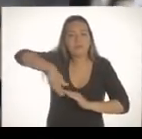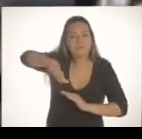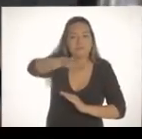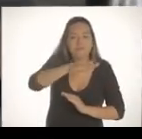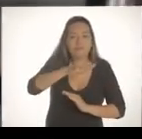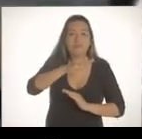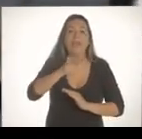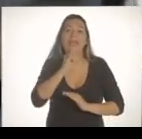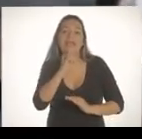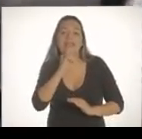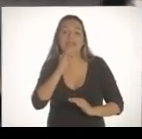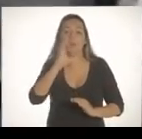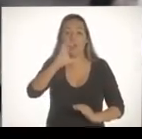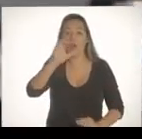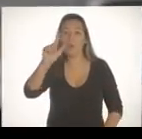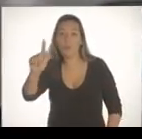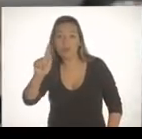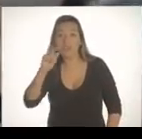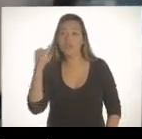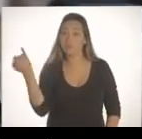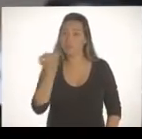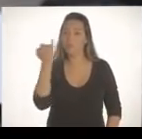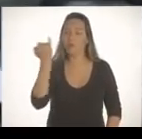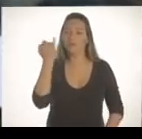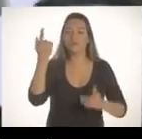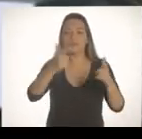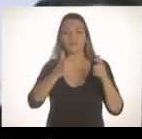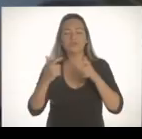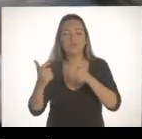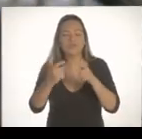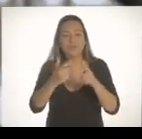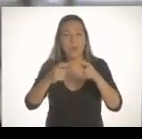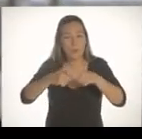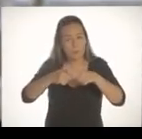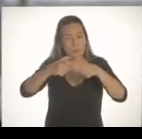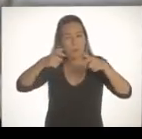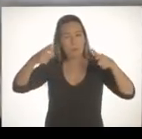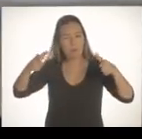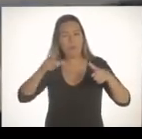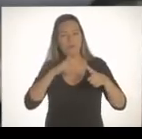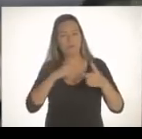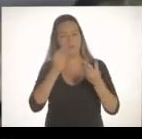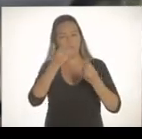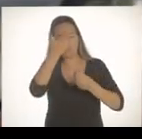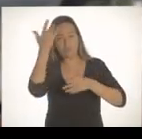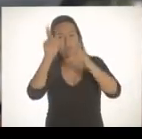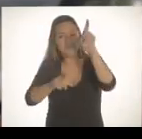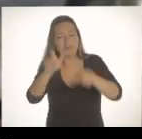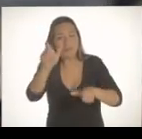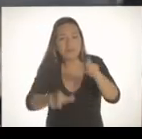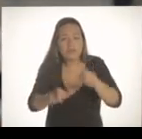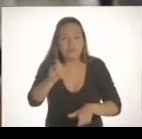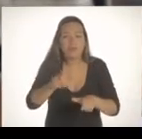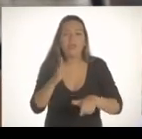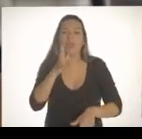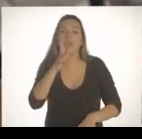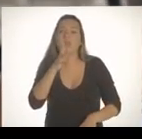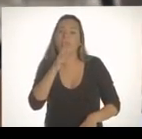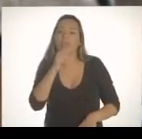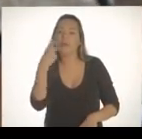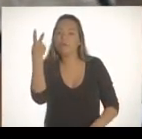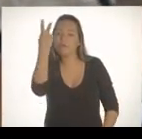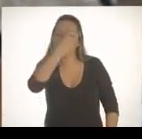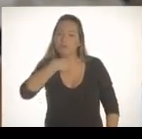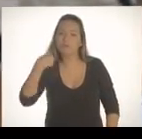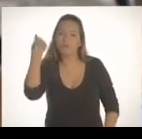transporte. O morador de Campo Grande, por exemplo, que um dos bairros mais importantes da Zona Oeste, um dos maiores bairros da Zona Oeste, o